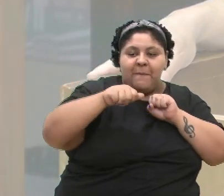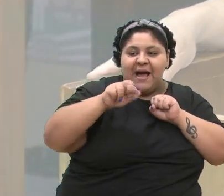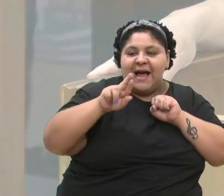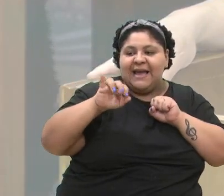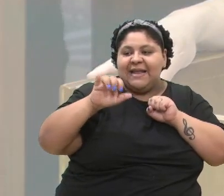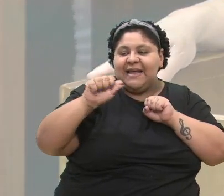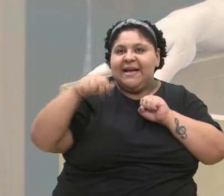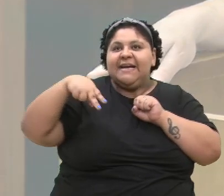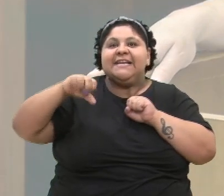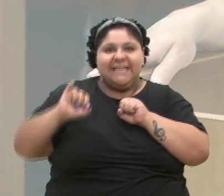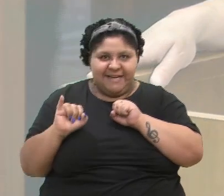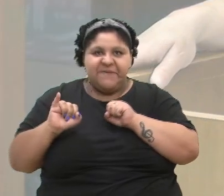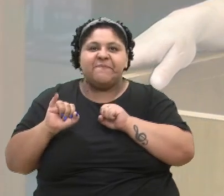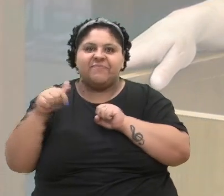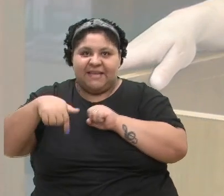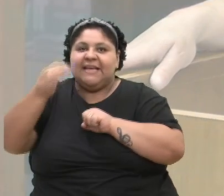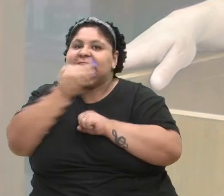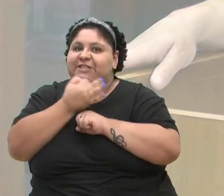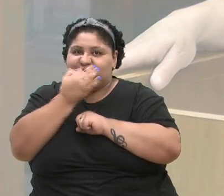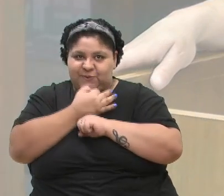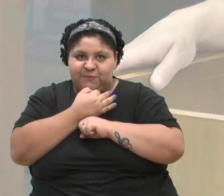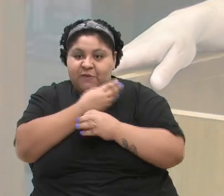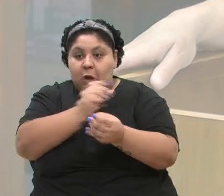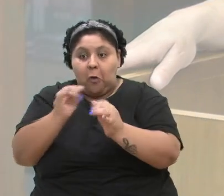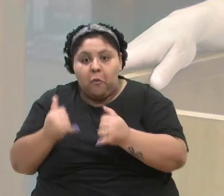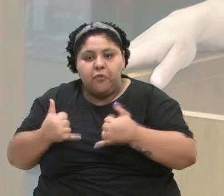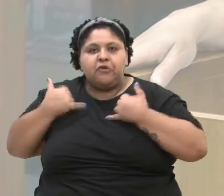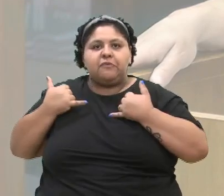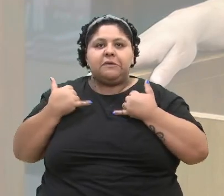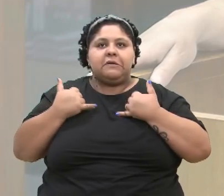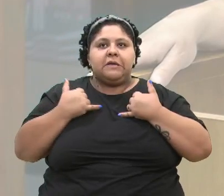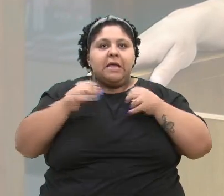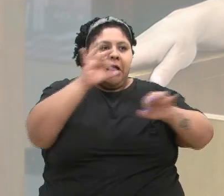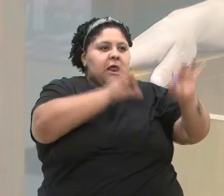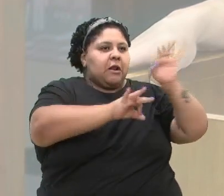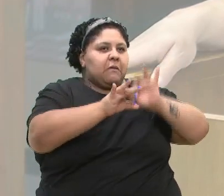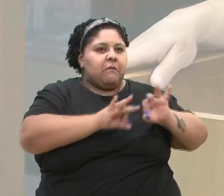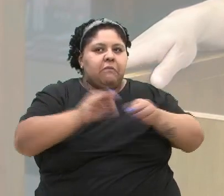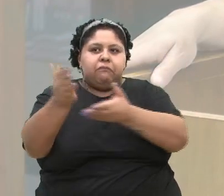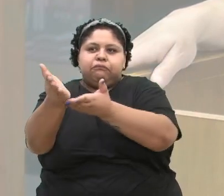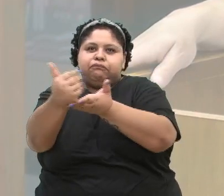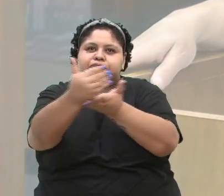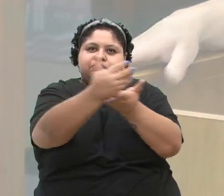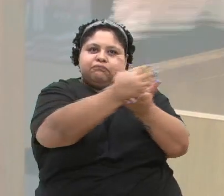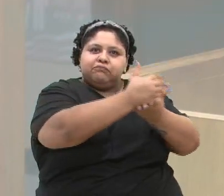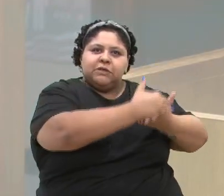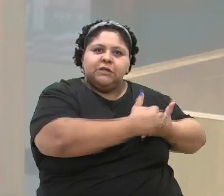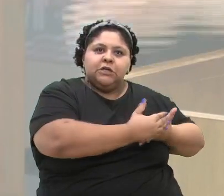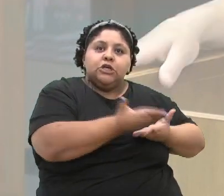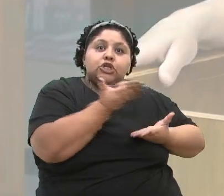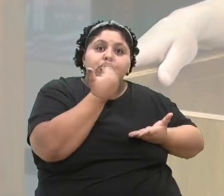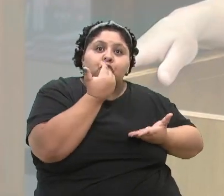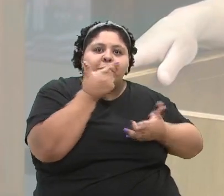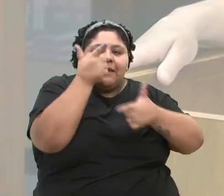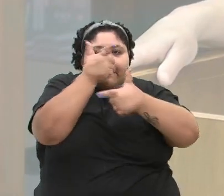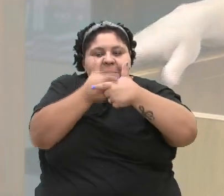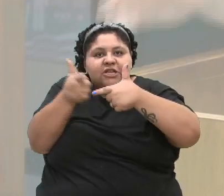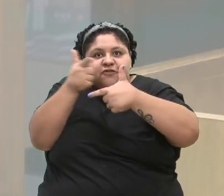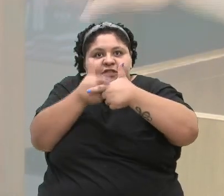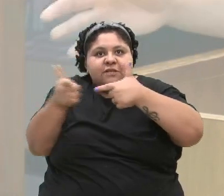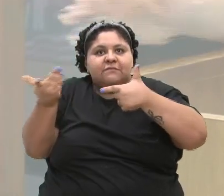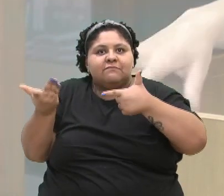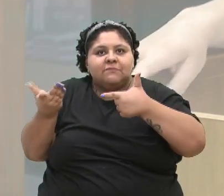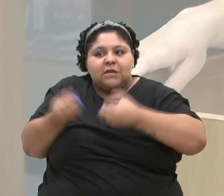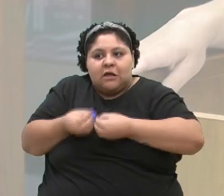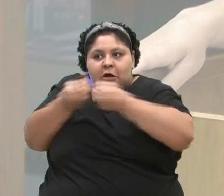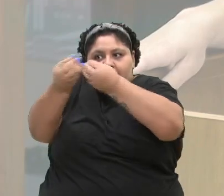ela coordenava as arrecadações de mantimentos para dividir, para